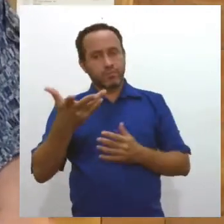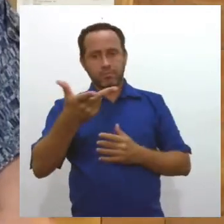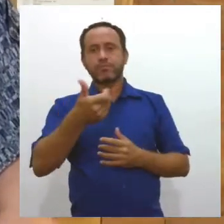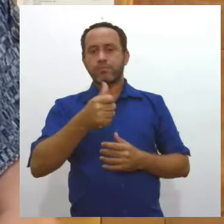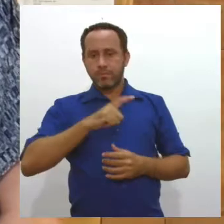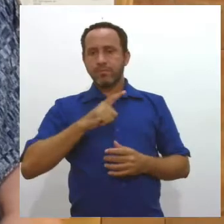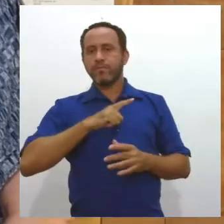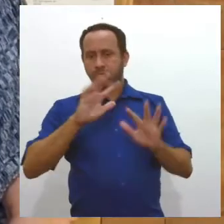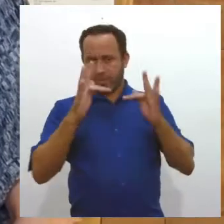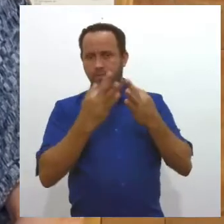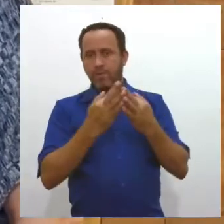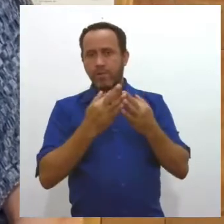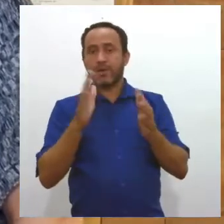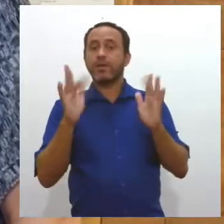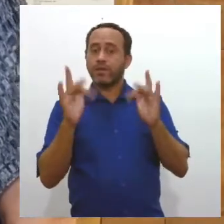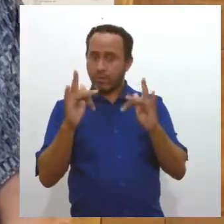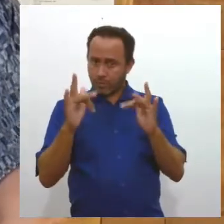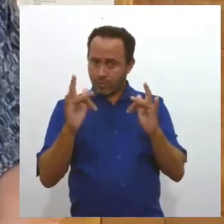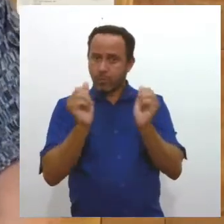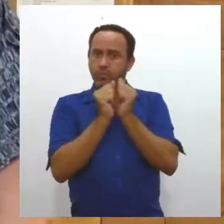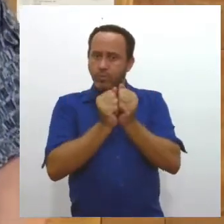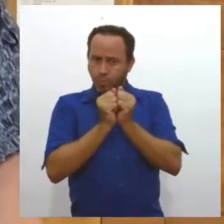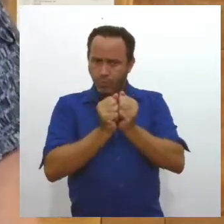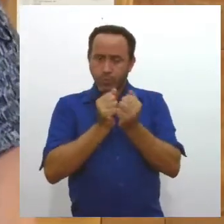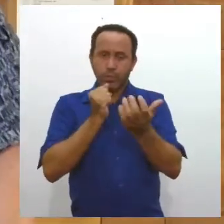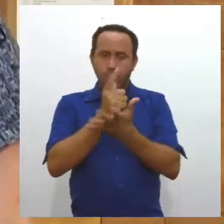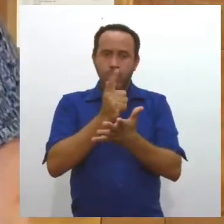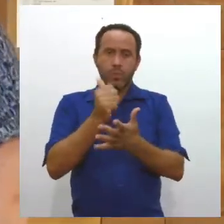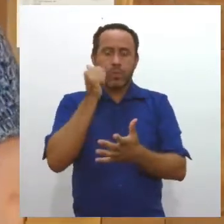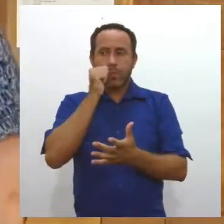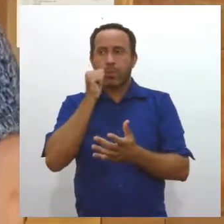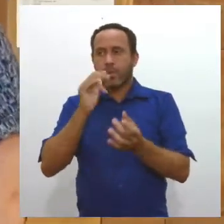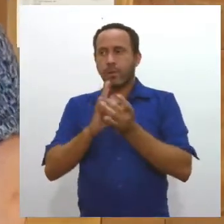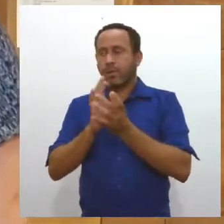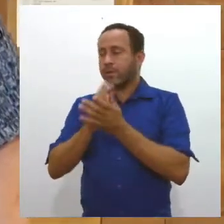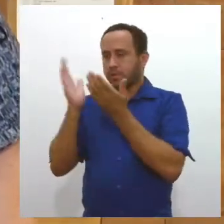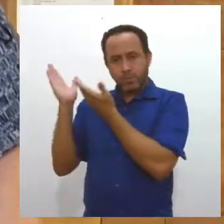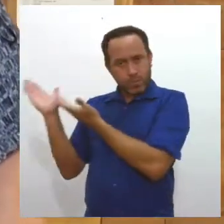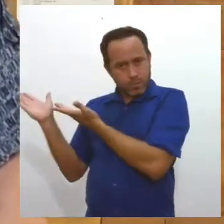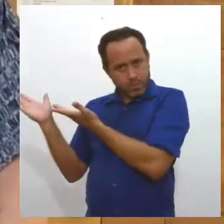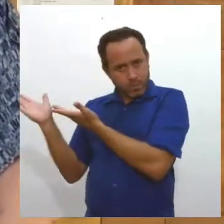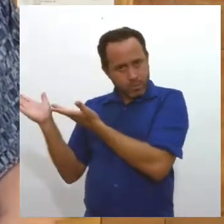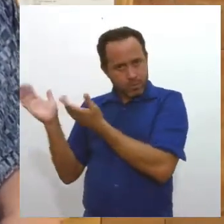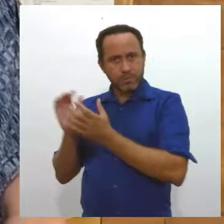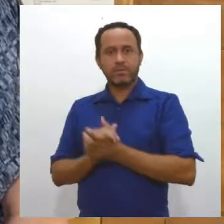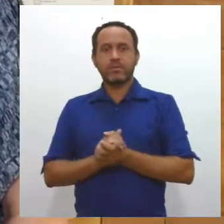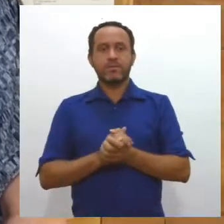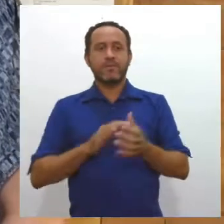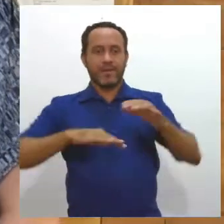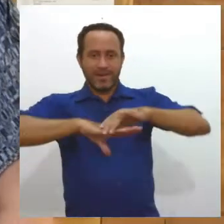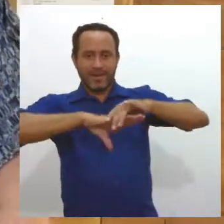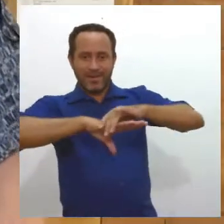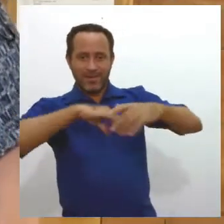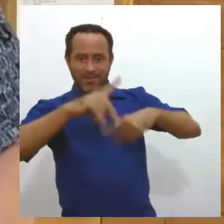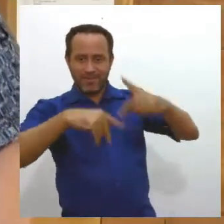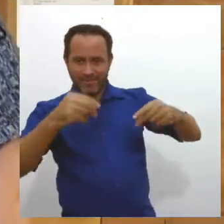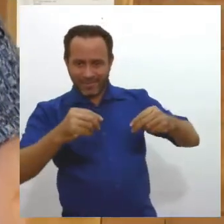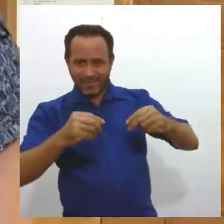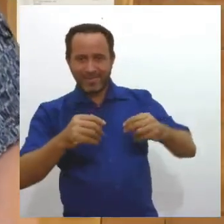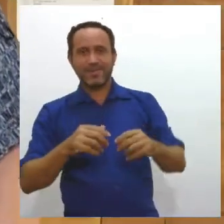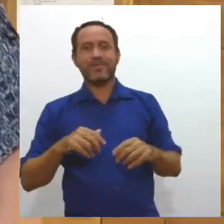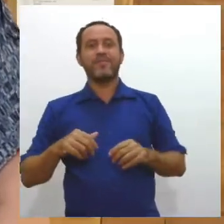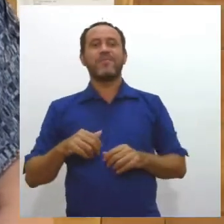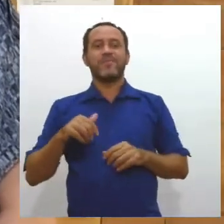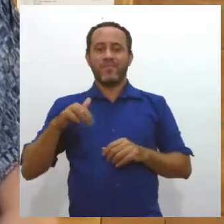comemorar o dia dos namorados juntos, comprando aqui um presente para a esposa é graça. Ela quer um tênis para a gente caminhar, para